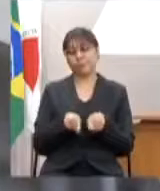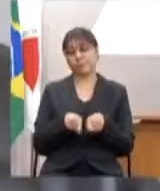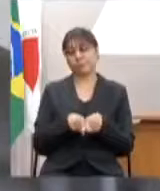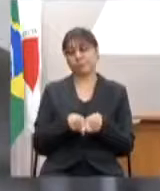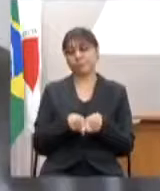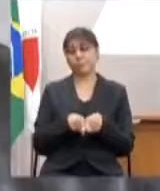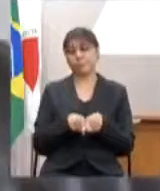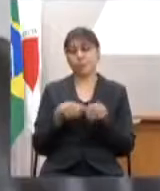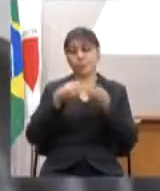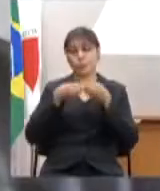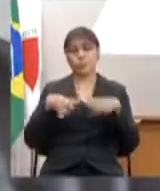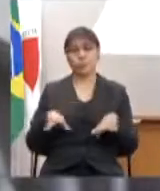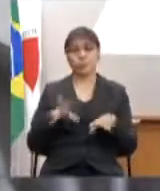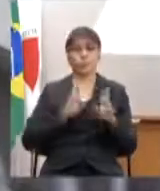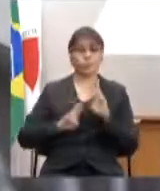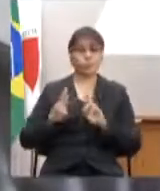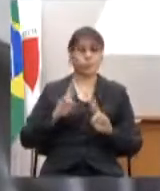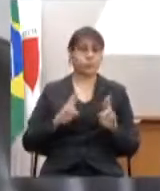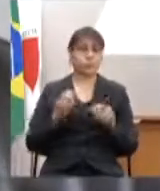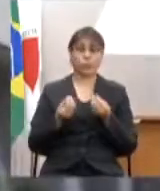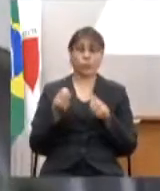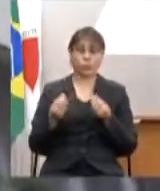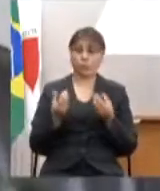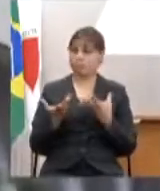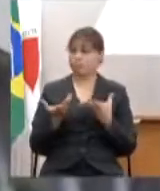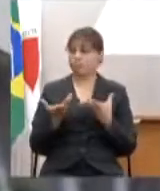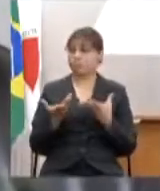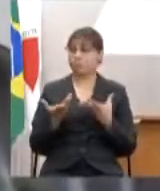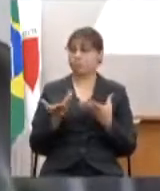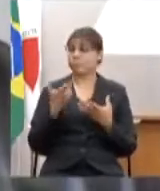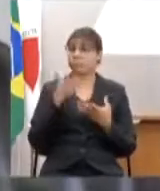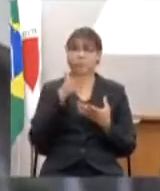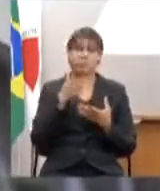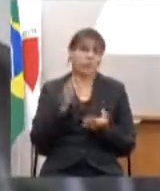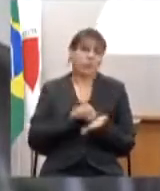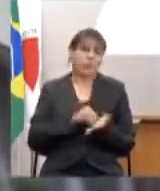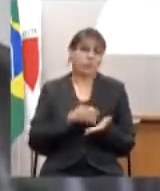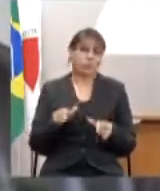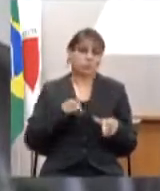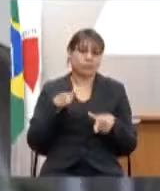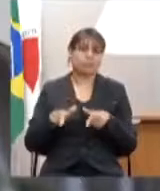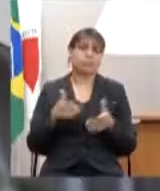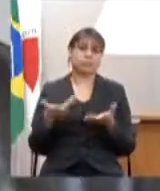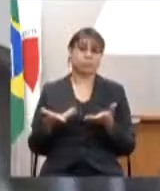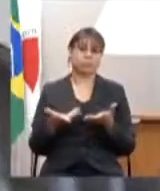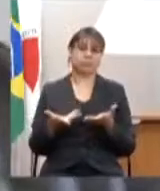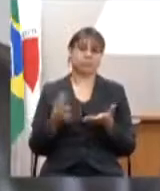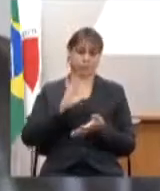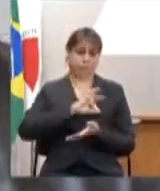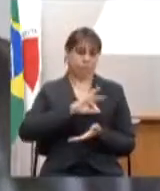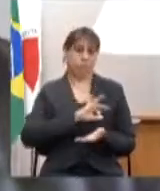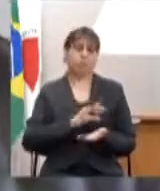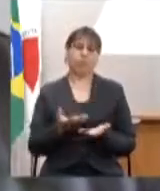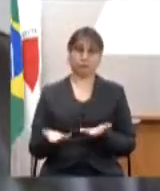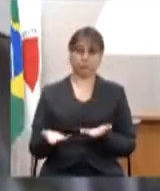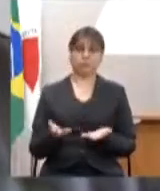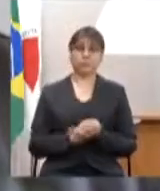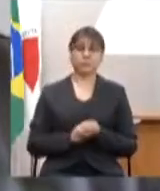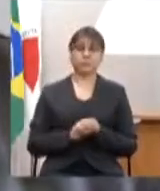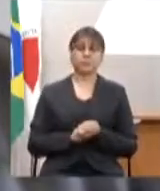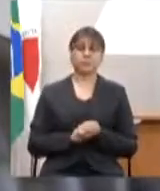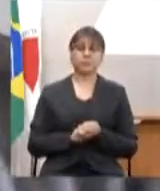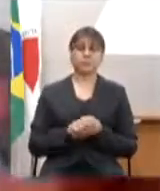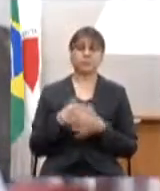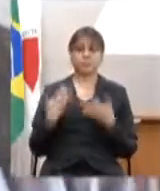prejudicando a nossa relação de sustento através de emprego e renda então